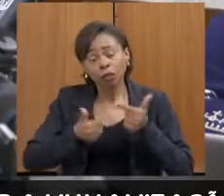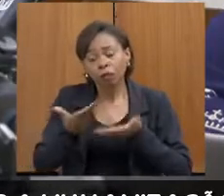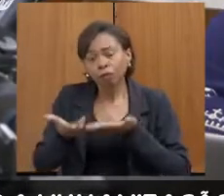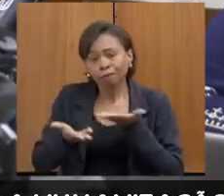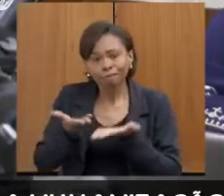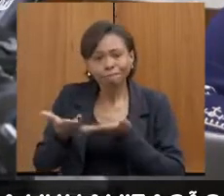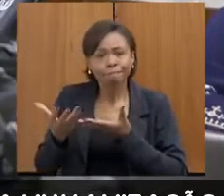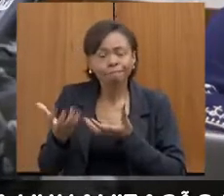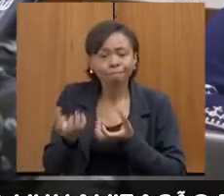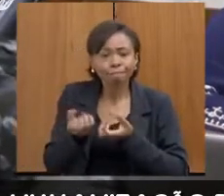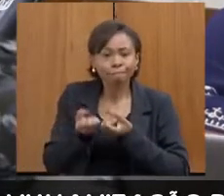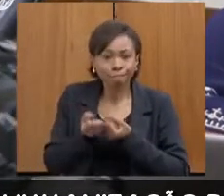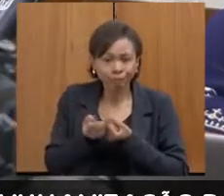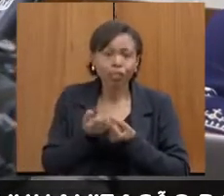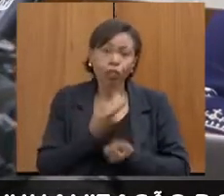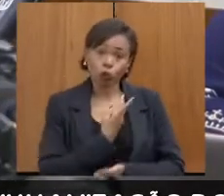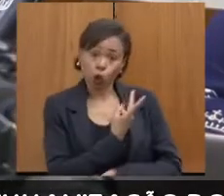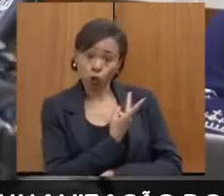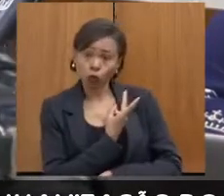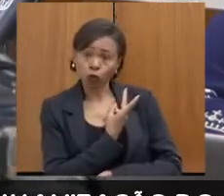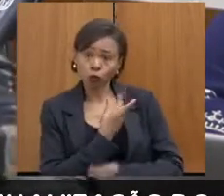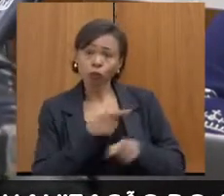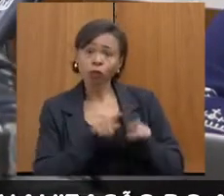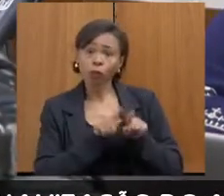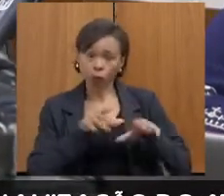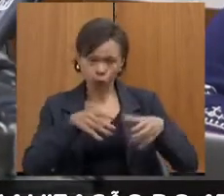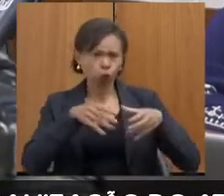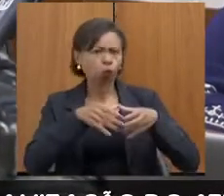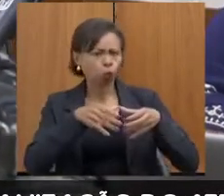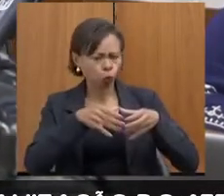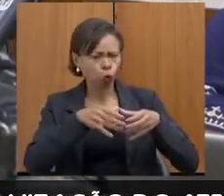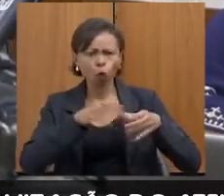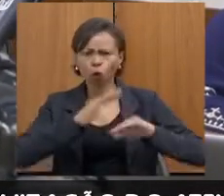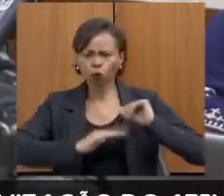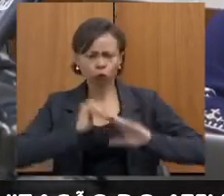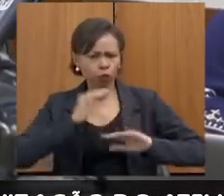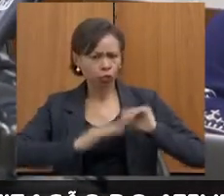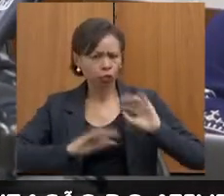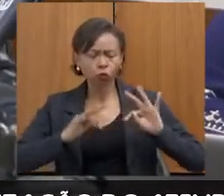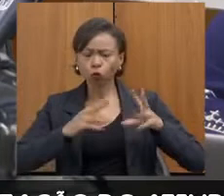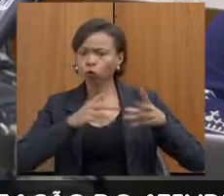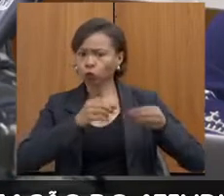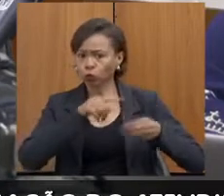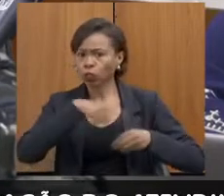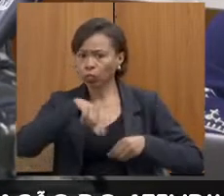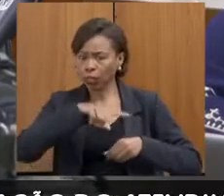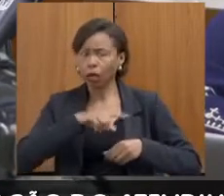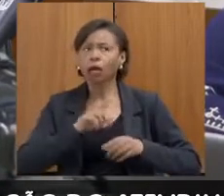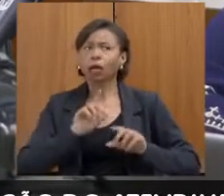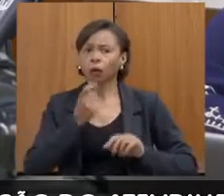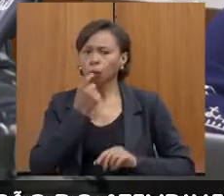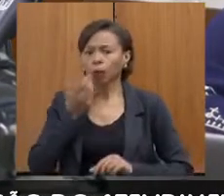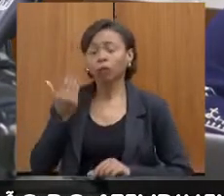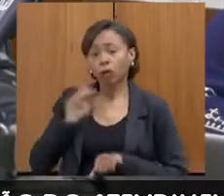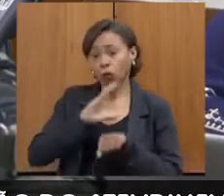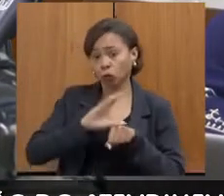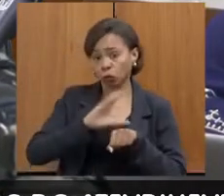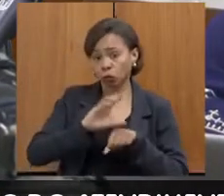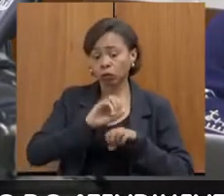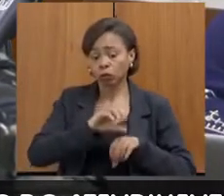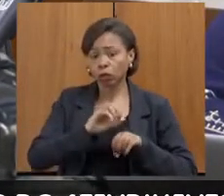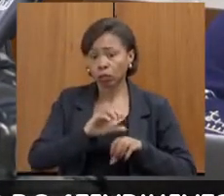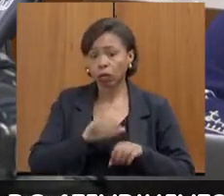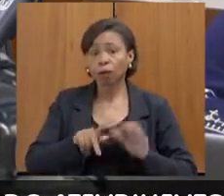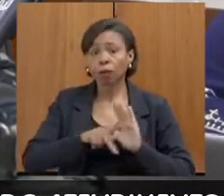dois, até a equipe que está lá também, nossos colegas investigadores, escrivães também. A gente fez uma capacitação recente também, que é fornecida pela